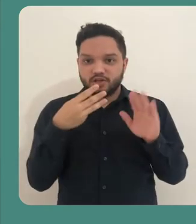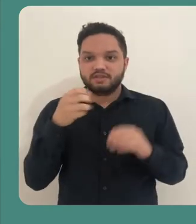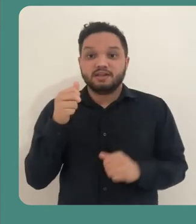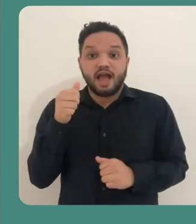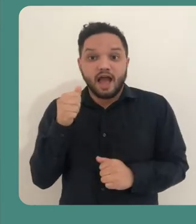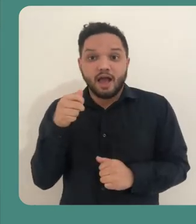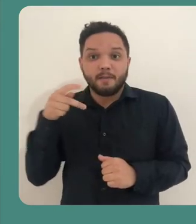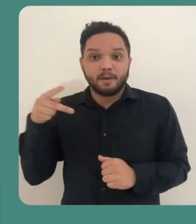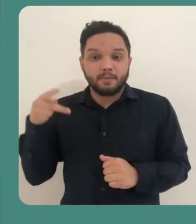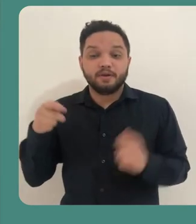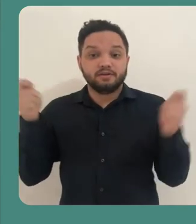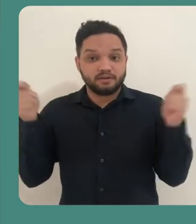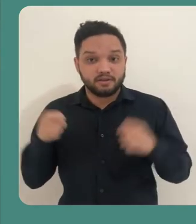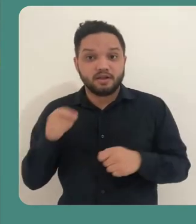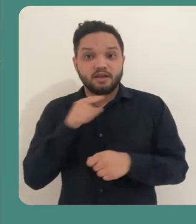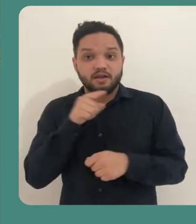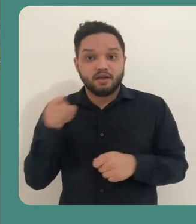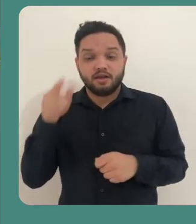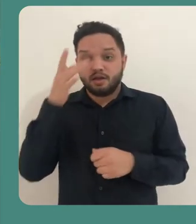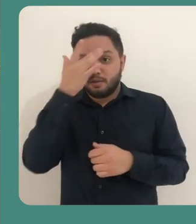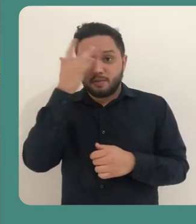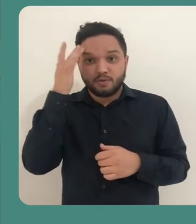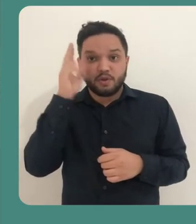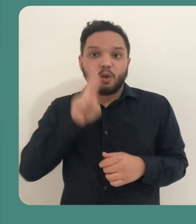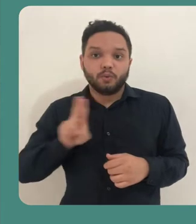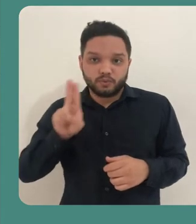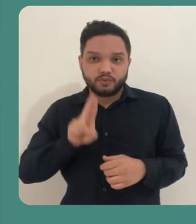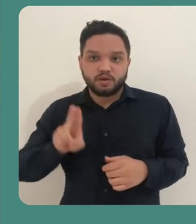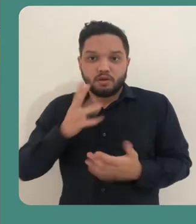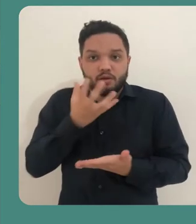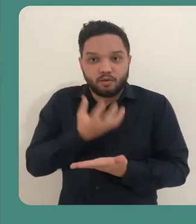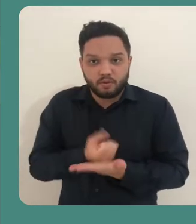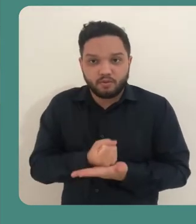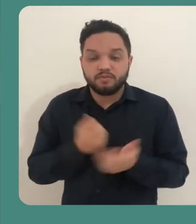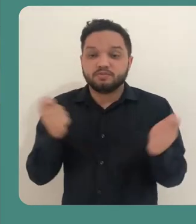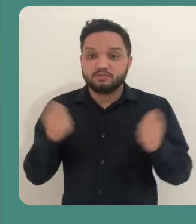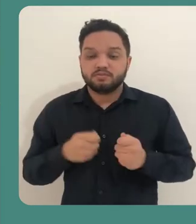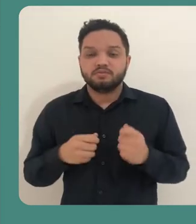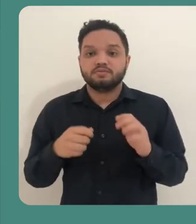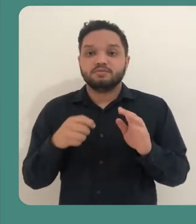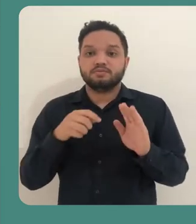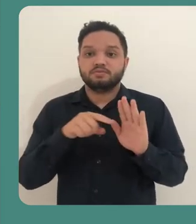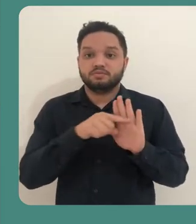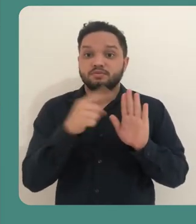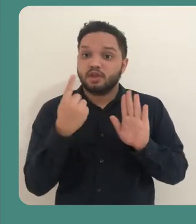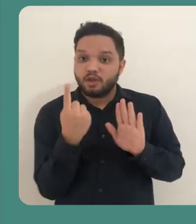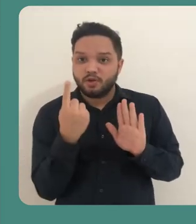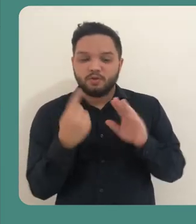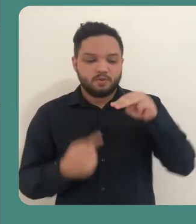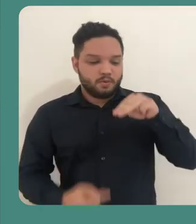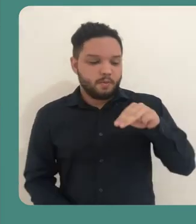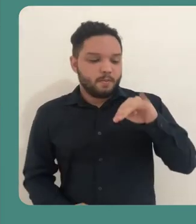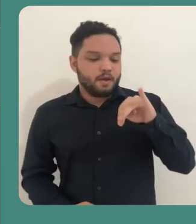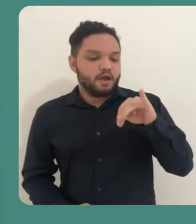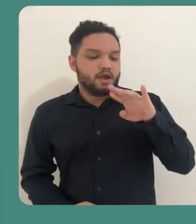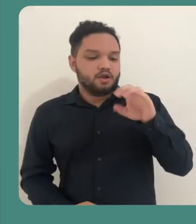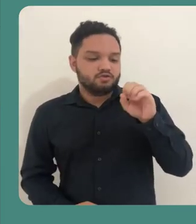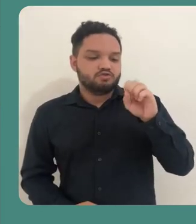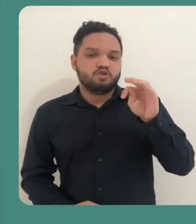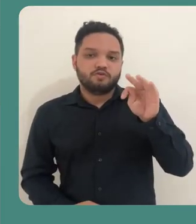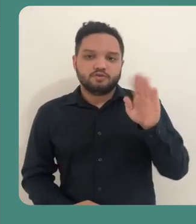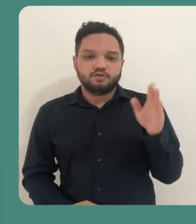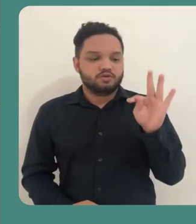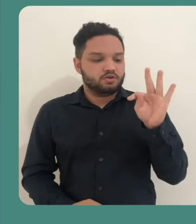aplicativos que estão disponíveis para os usuários dessa plataforma. Sendo uma delas o Microsoft Teams.